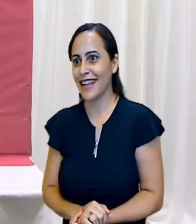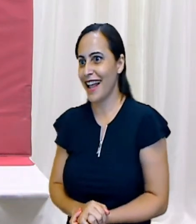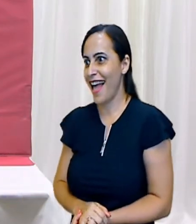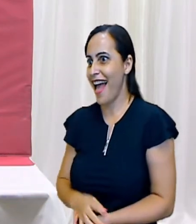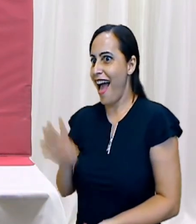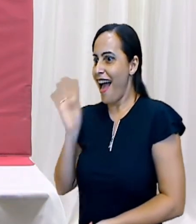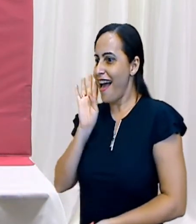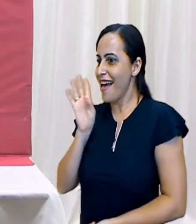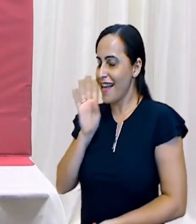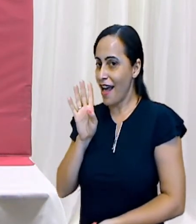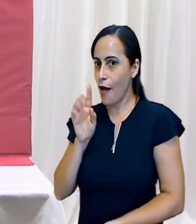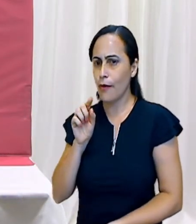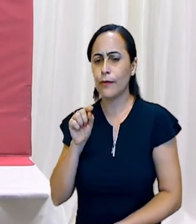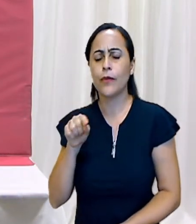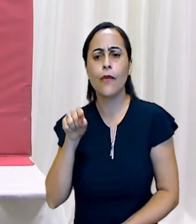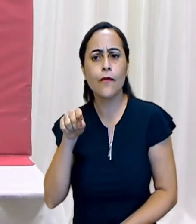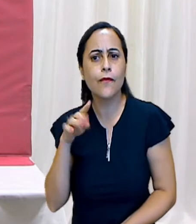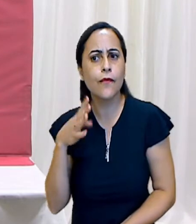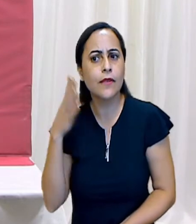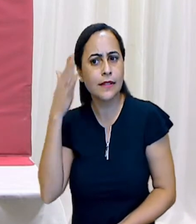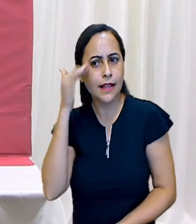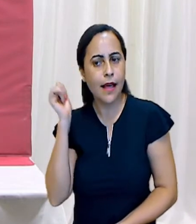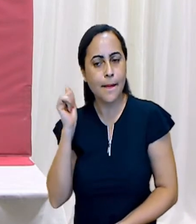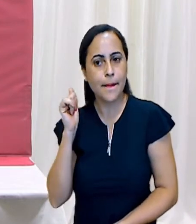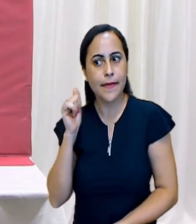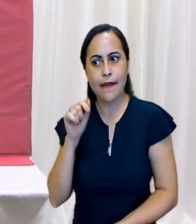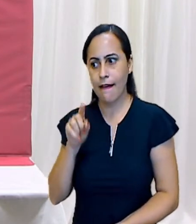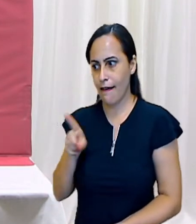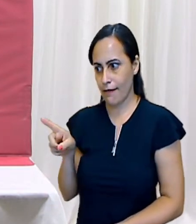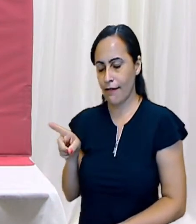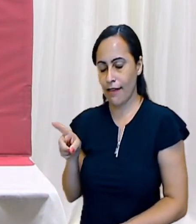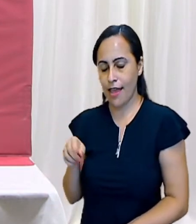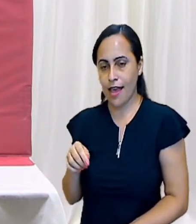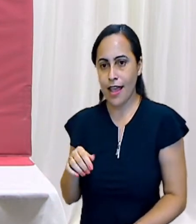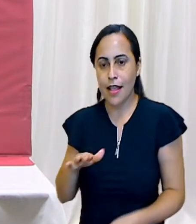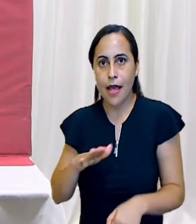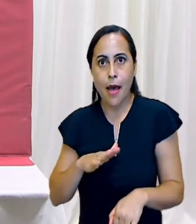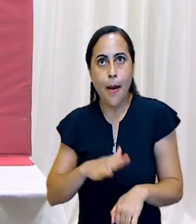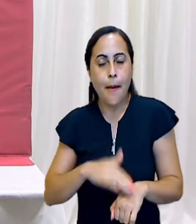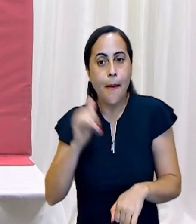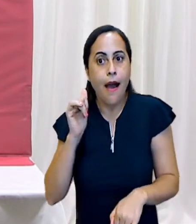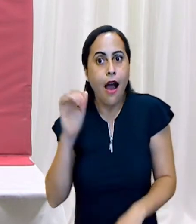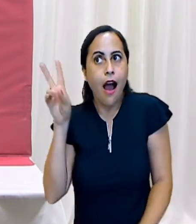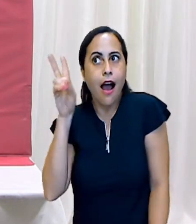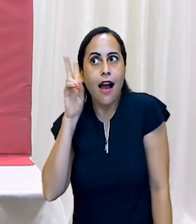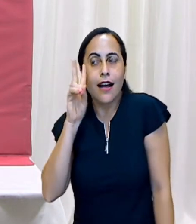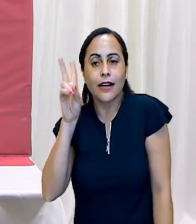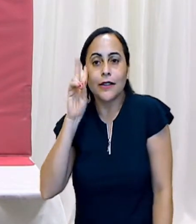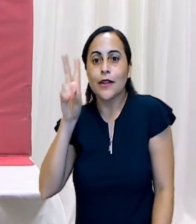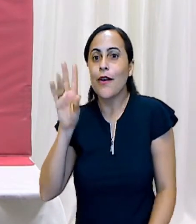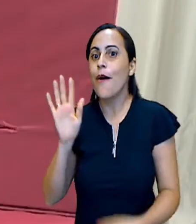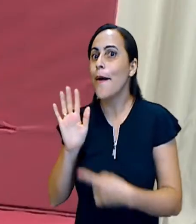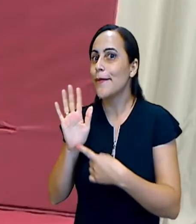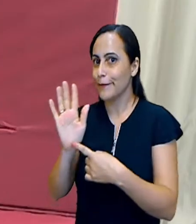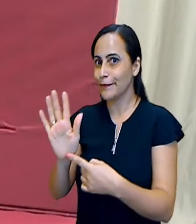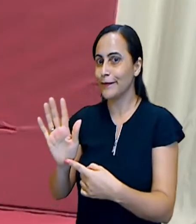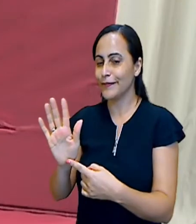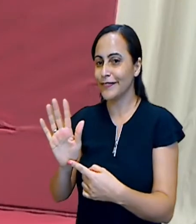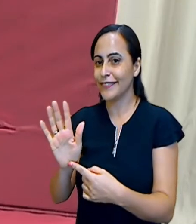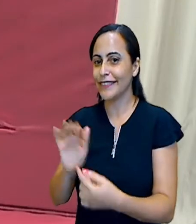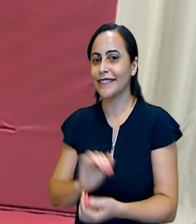Crianças, vocês sabiam que o Marcelo é o maior contador de histórias, não é, Marcelo? Claro que sim!